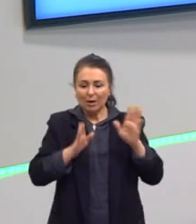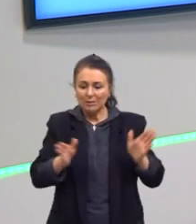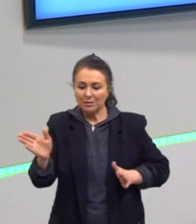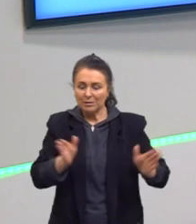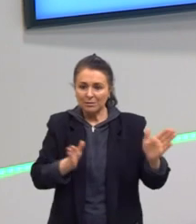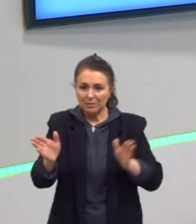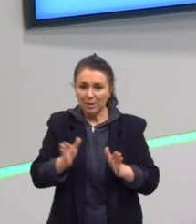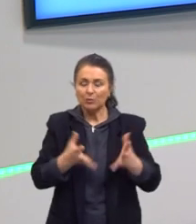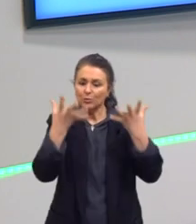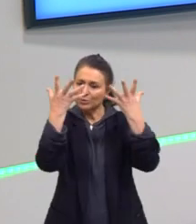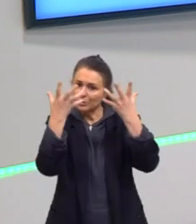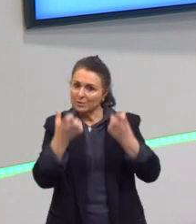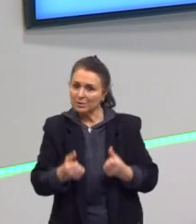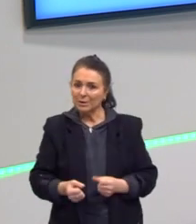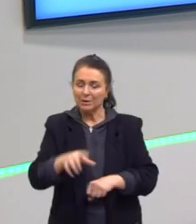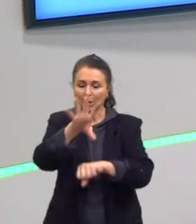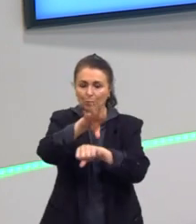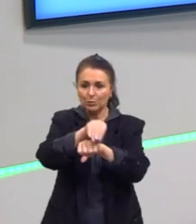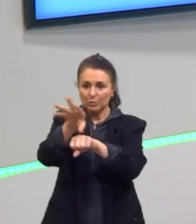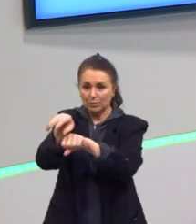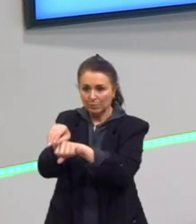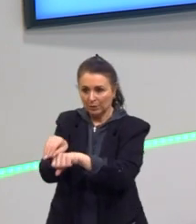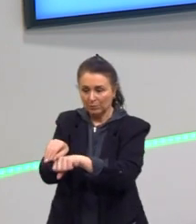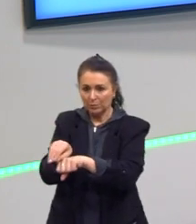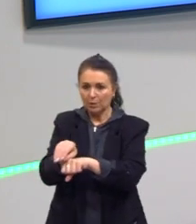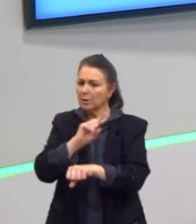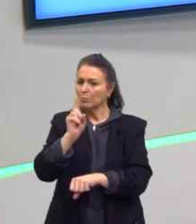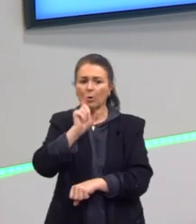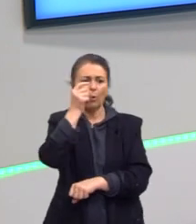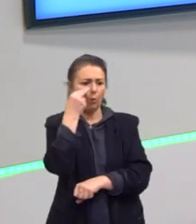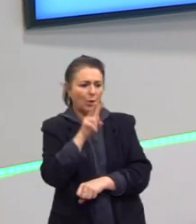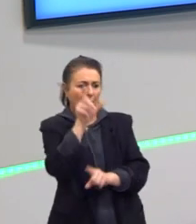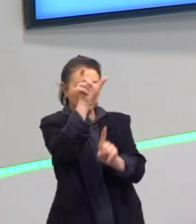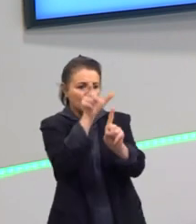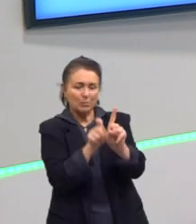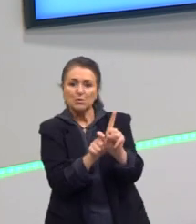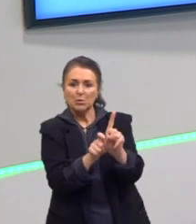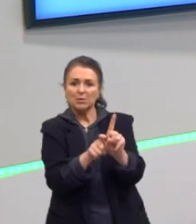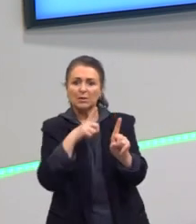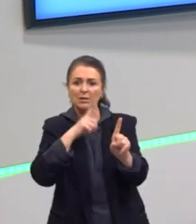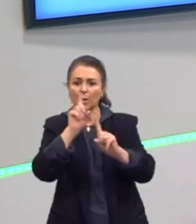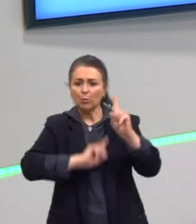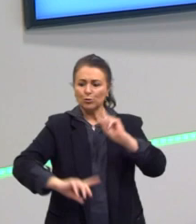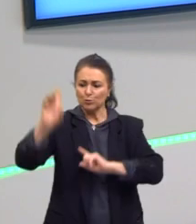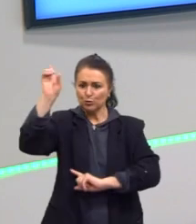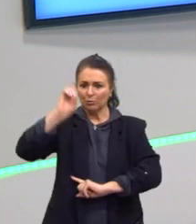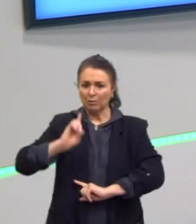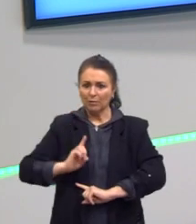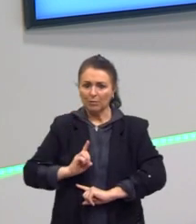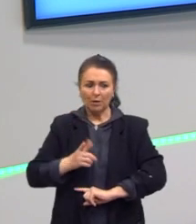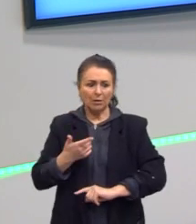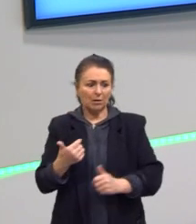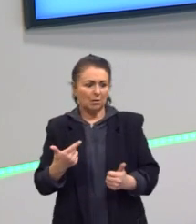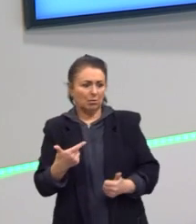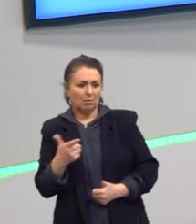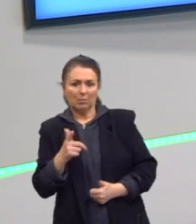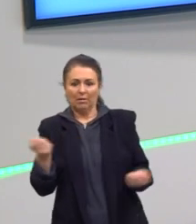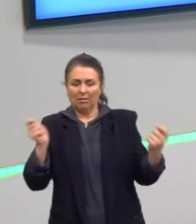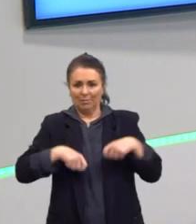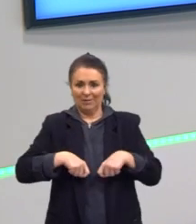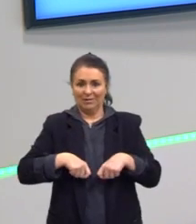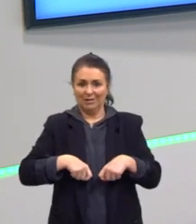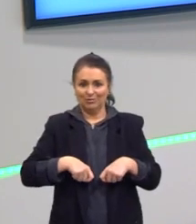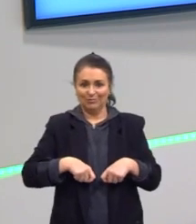validação dos conhecimentos. Não olhar para as pessoas que têm algum tipo de deficiência como pessoas incapazes. Ela